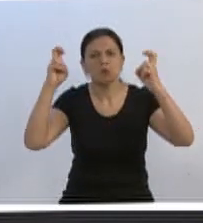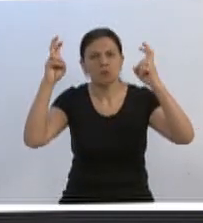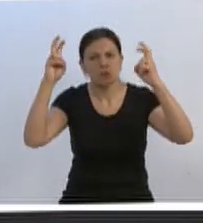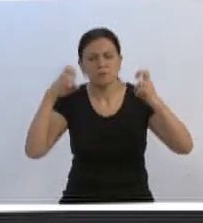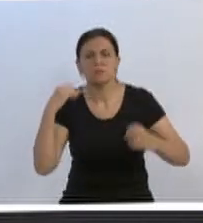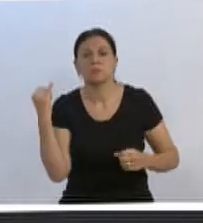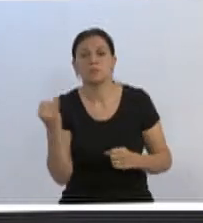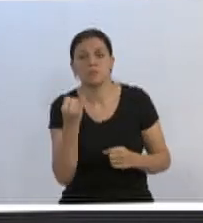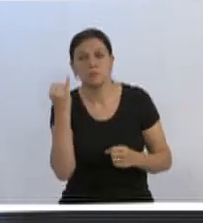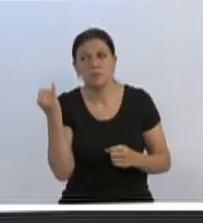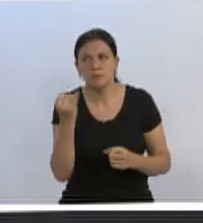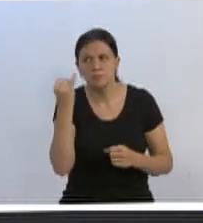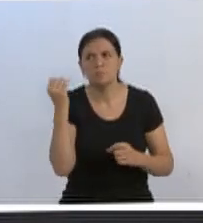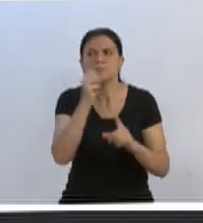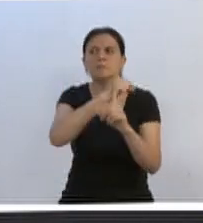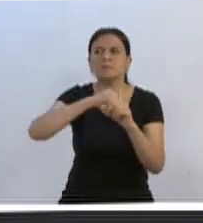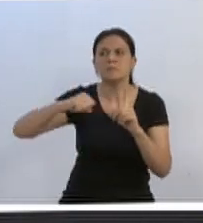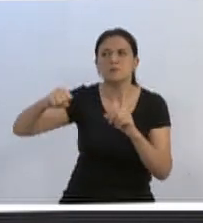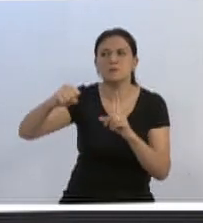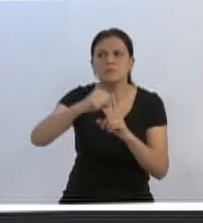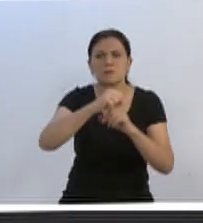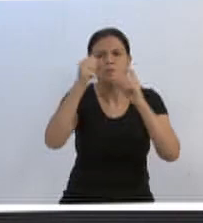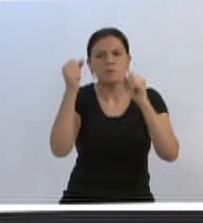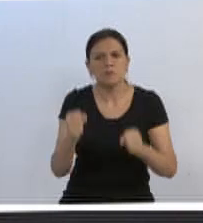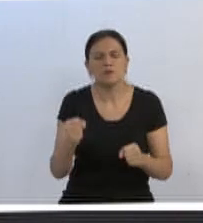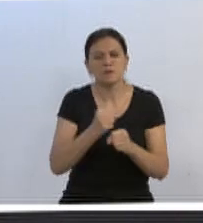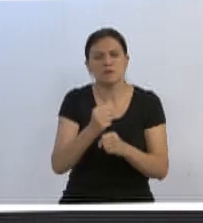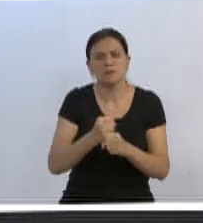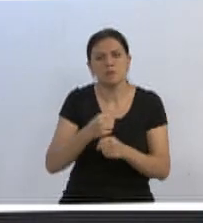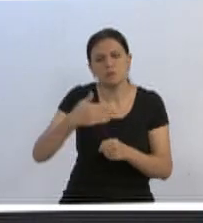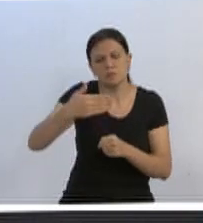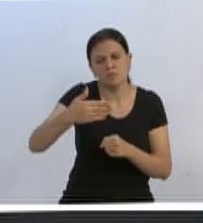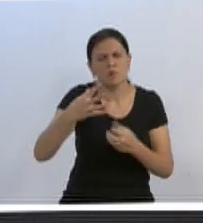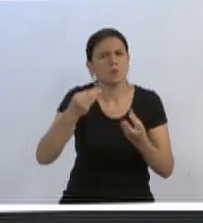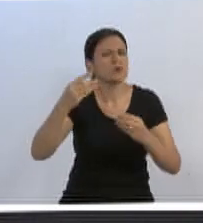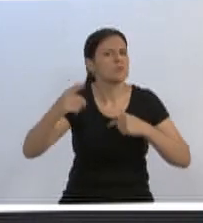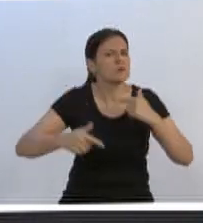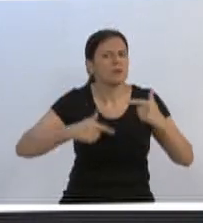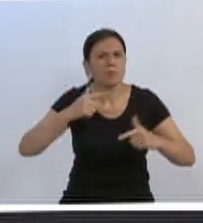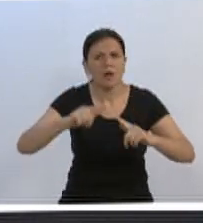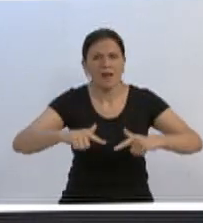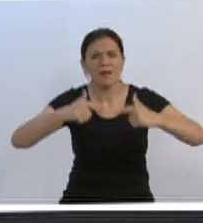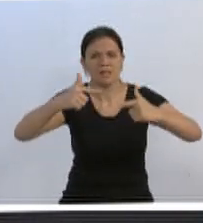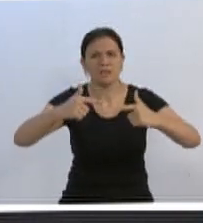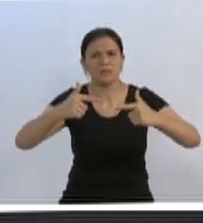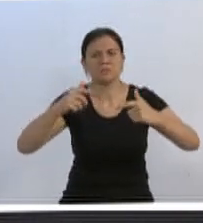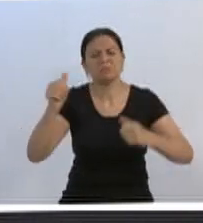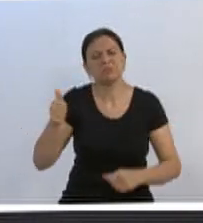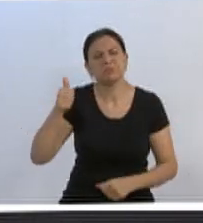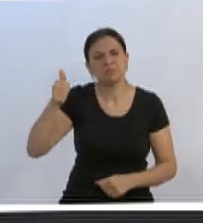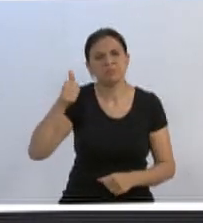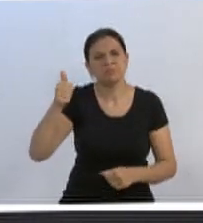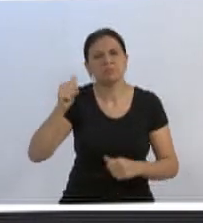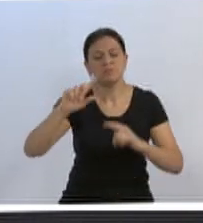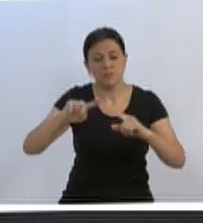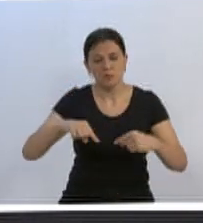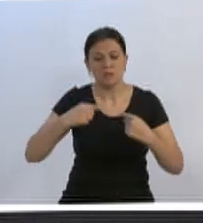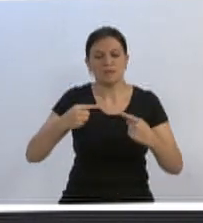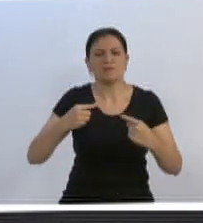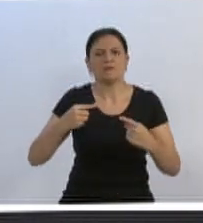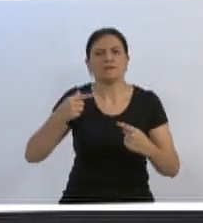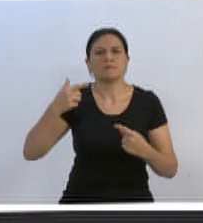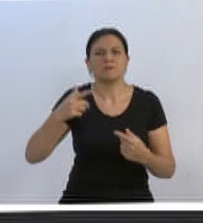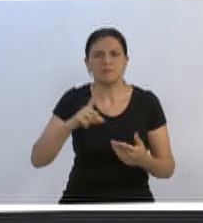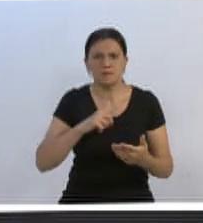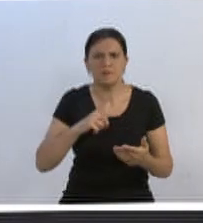da nossa sociedade, que possa ter em 2019 de muito trabalho, de muitas ações e muito positivo aí com os desafios que vêm pela frente